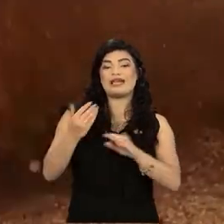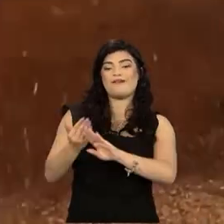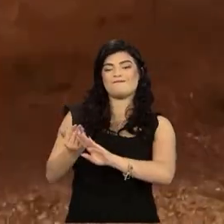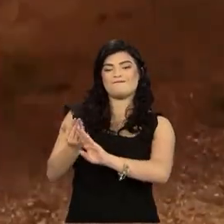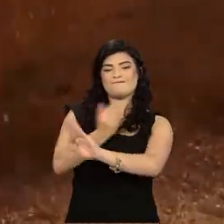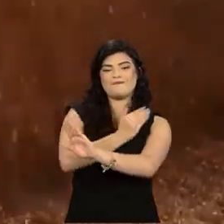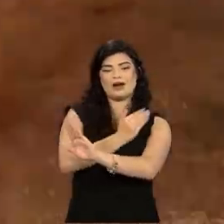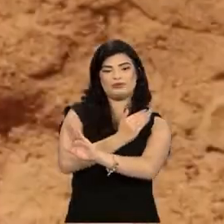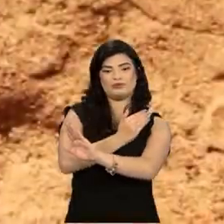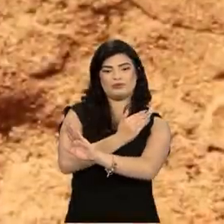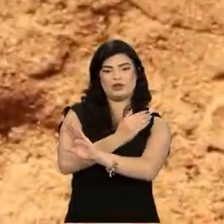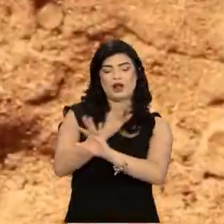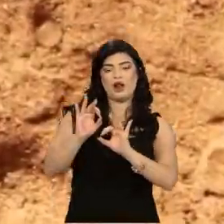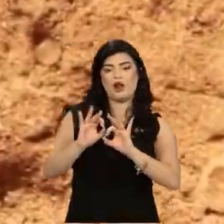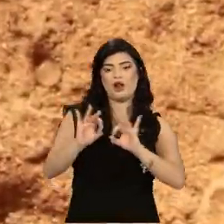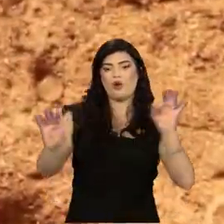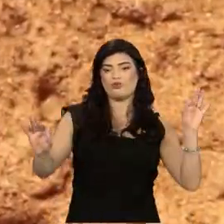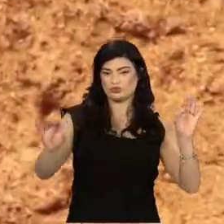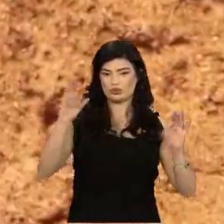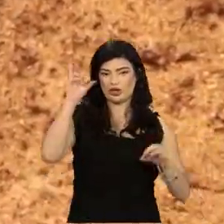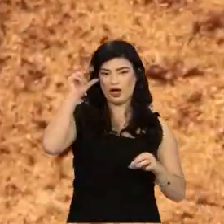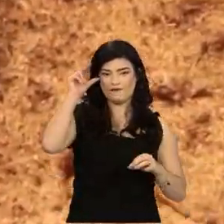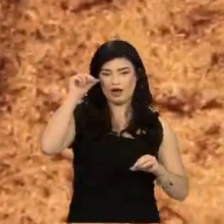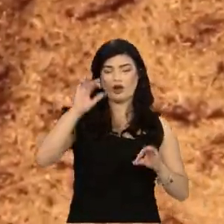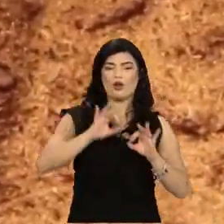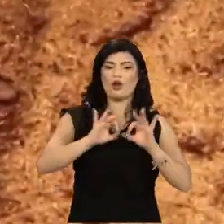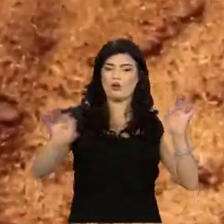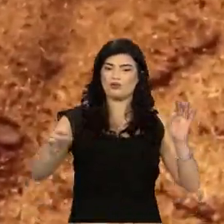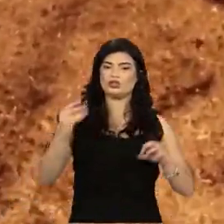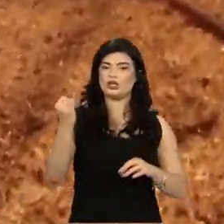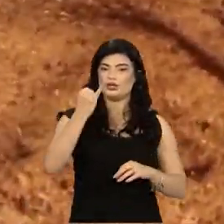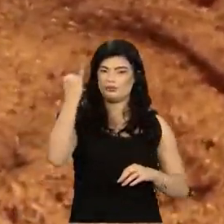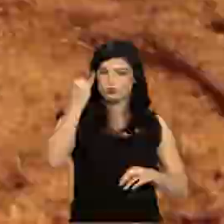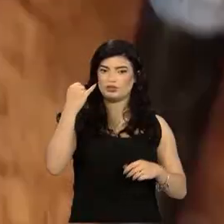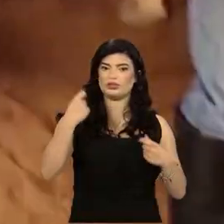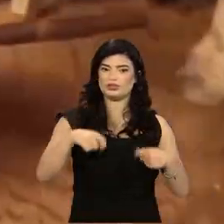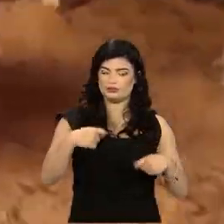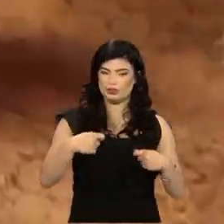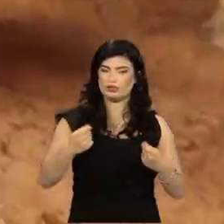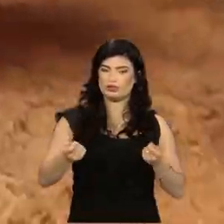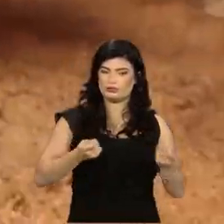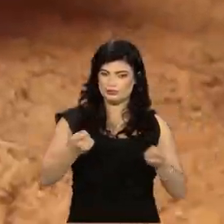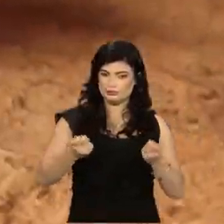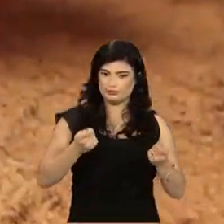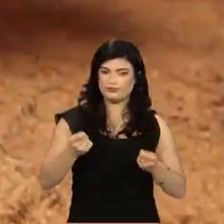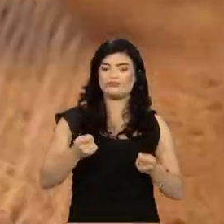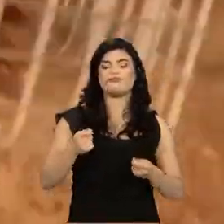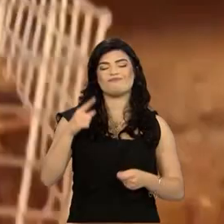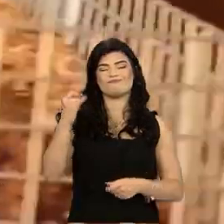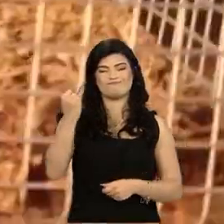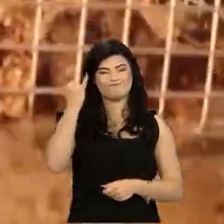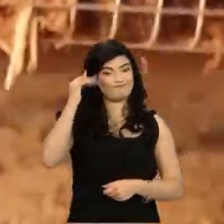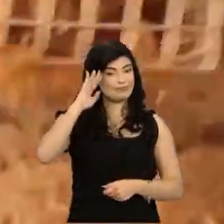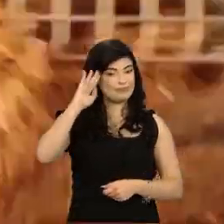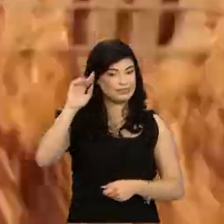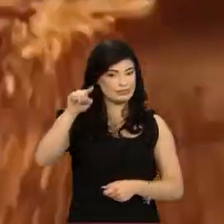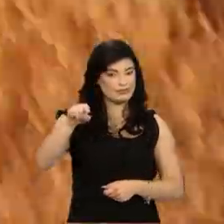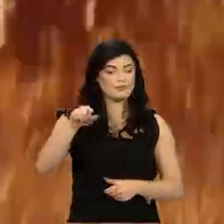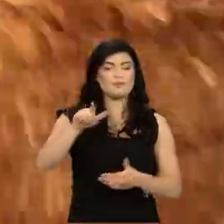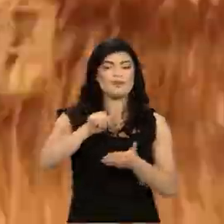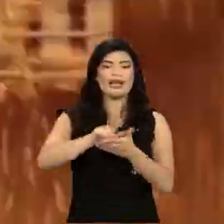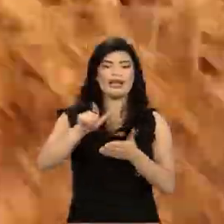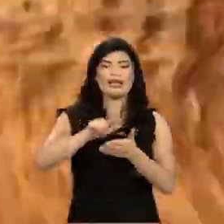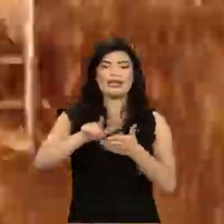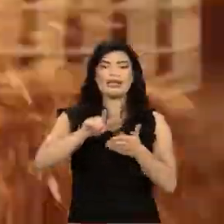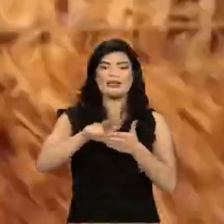de perto dos cavalos. Mantenha ela longe dos cavalos. O manejo de exerqueira é fundamental. Segundo, limpeza